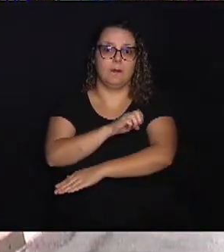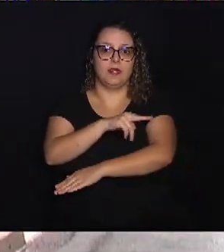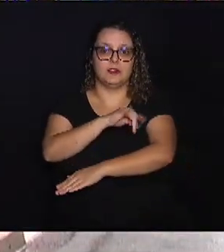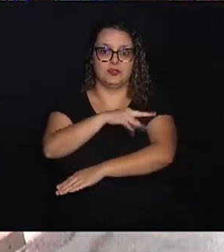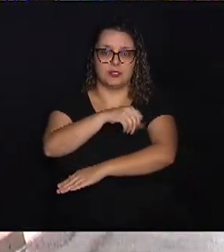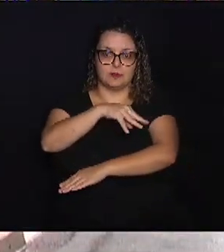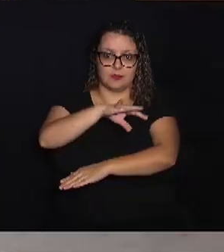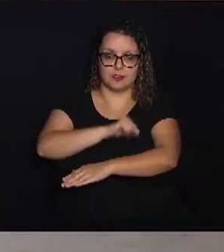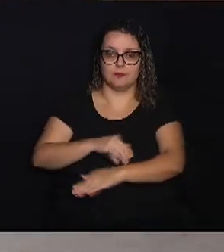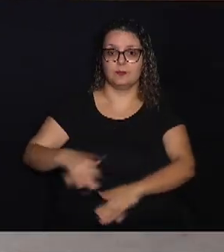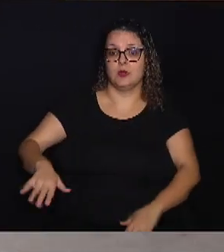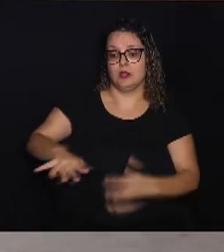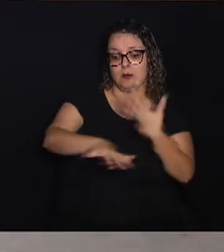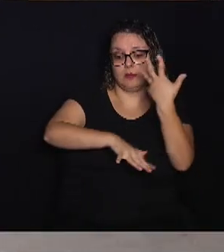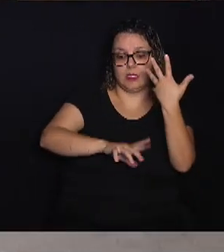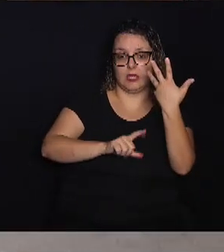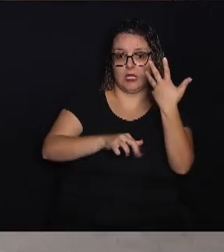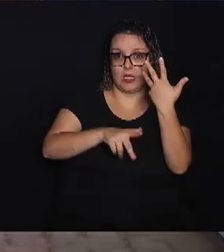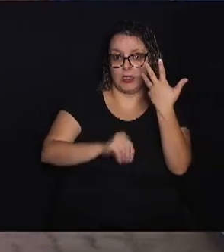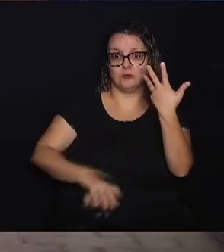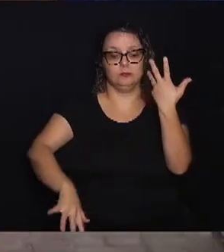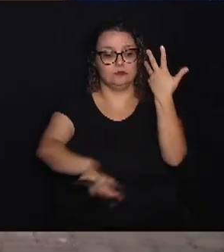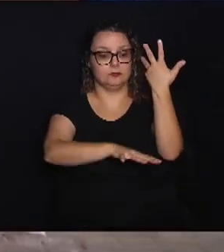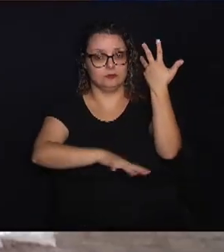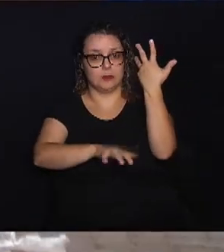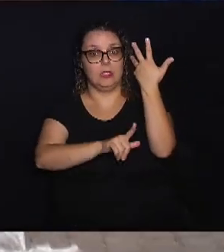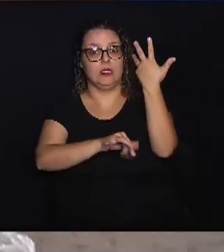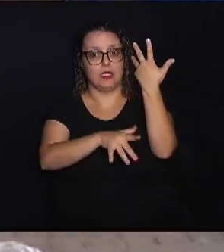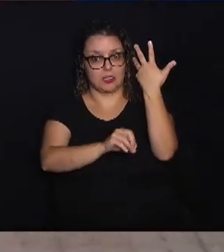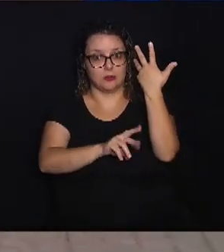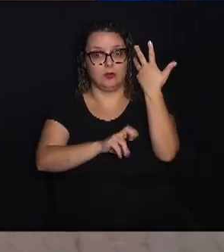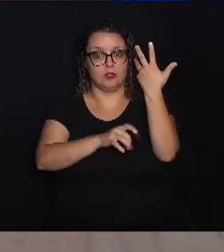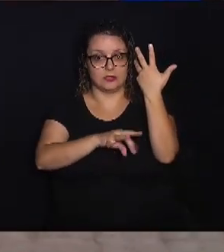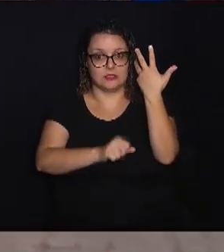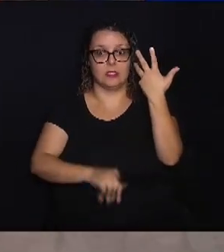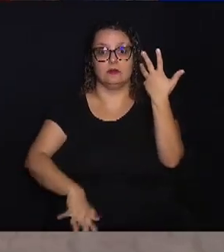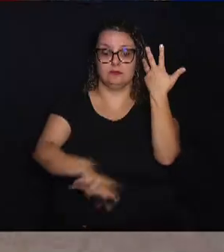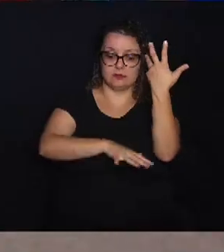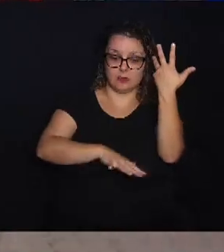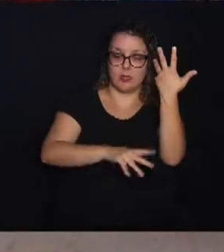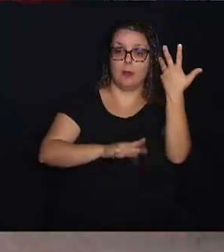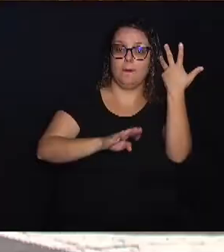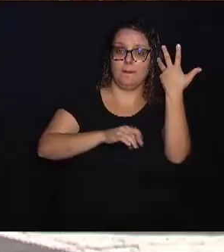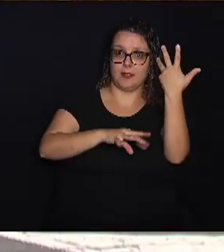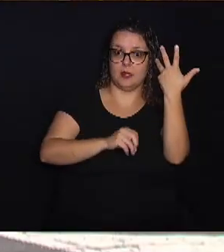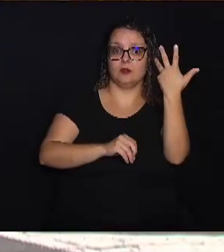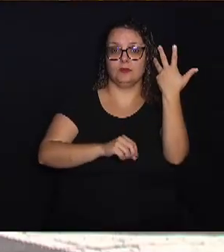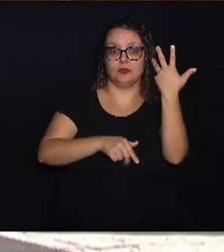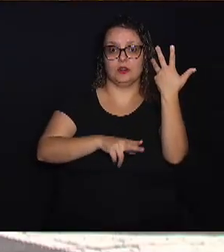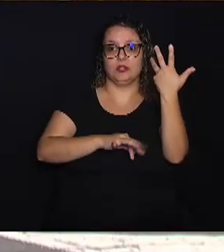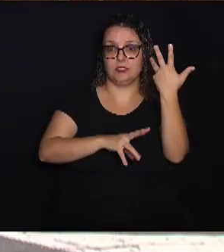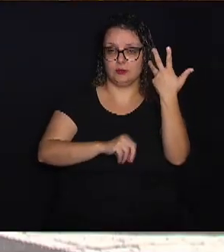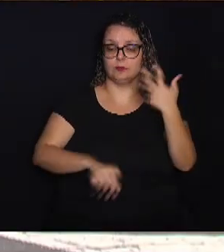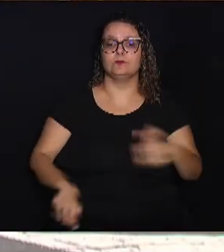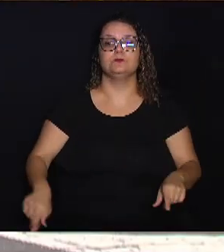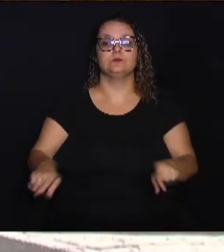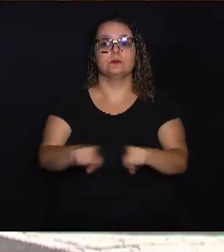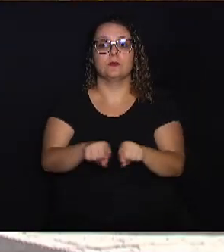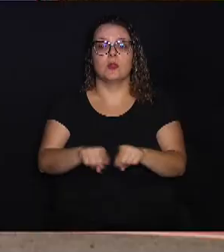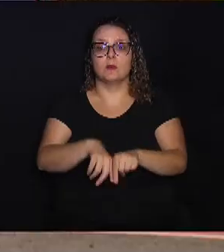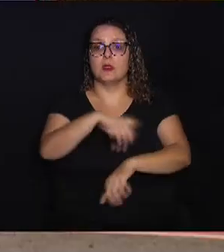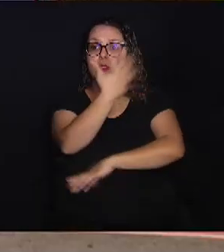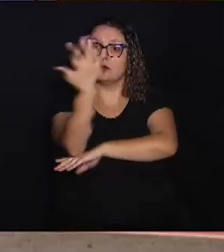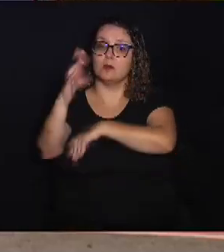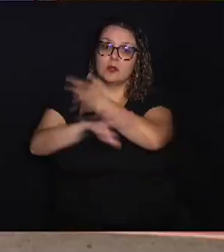Praça Largo do Pará, no Largo do Rosário e também na Praça Bento Quirino, próximo ao Jockey Club. Além disso, no Bosque dos